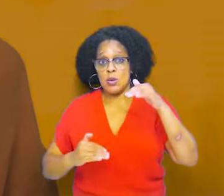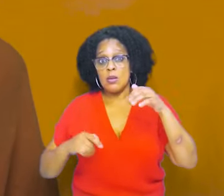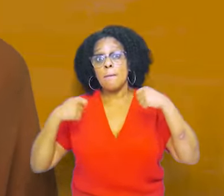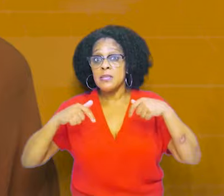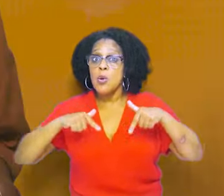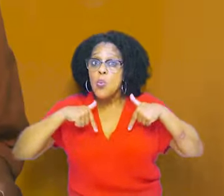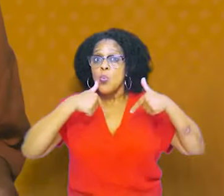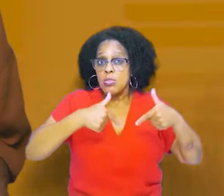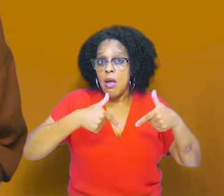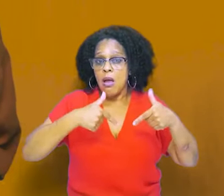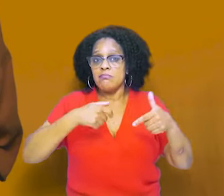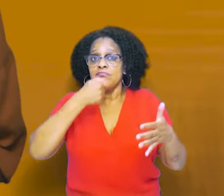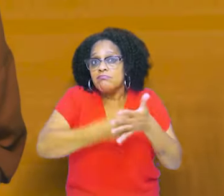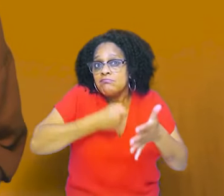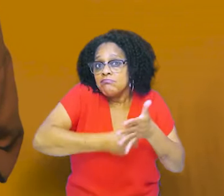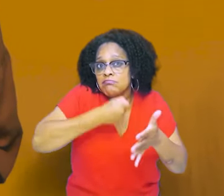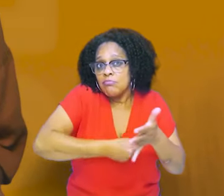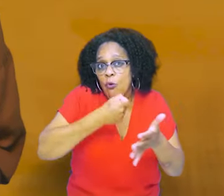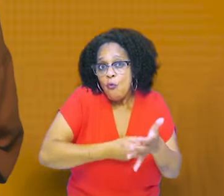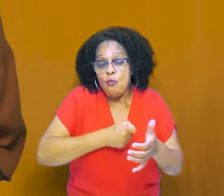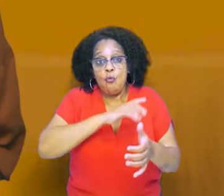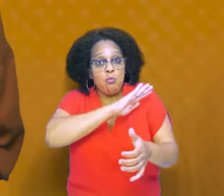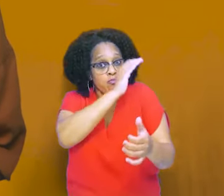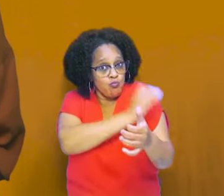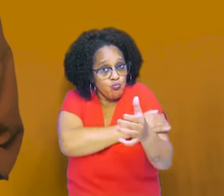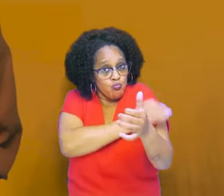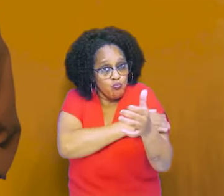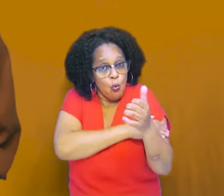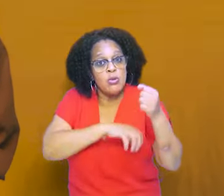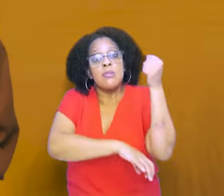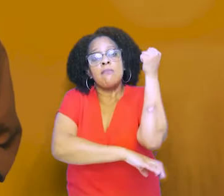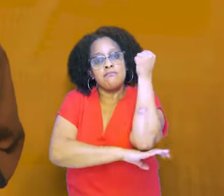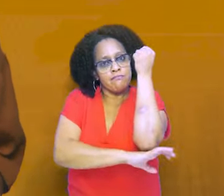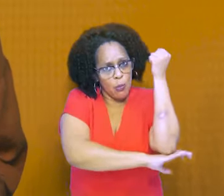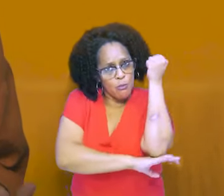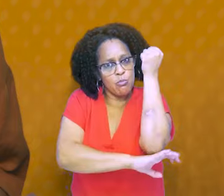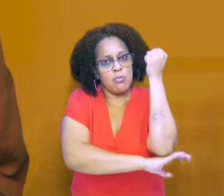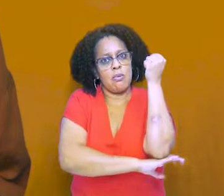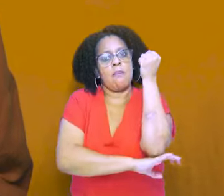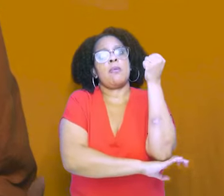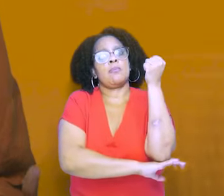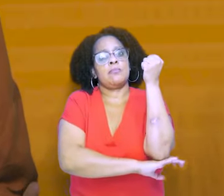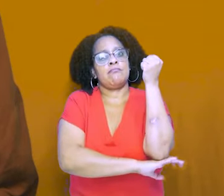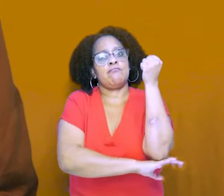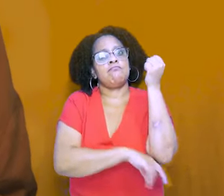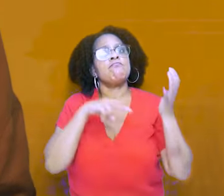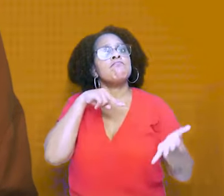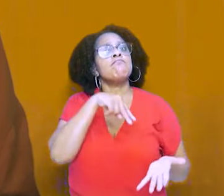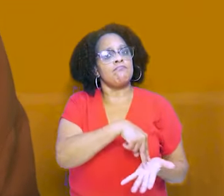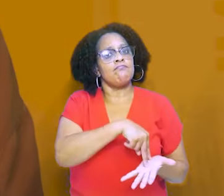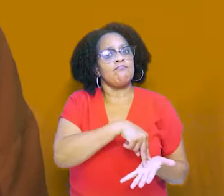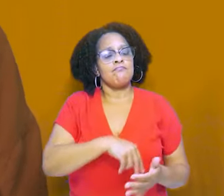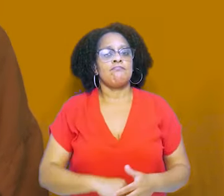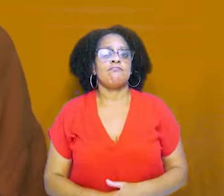antirracista, capaz de evidenciar processos de desigualdade social estruturantes e orientar a